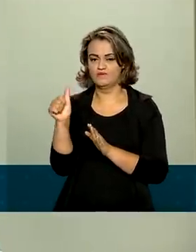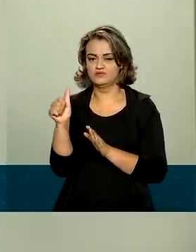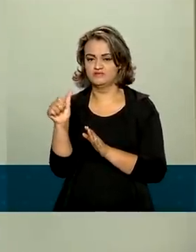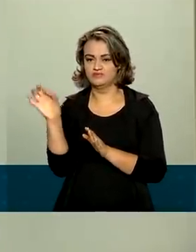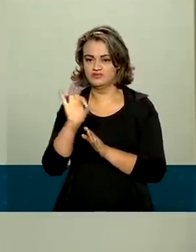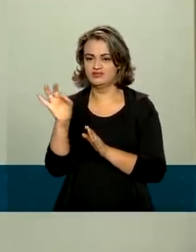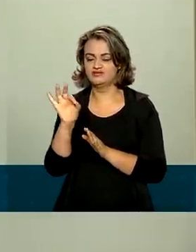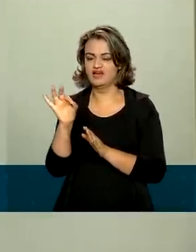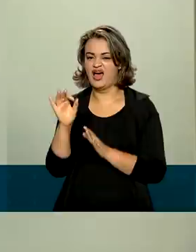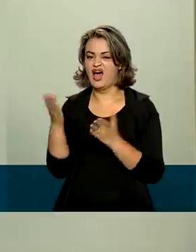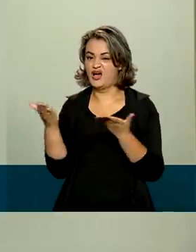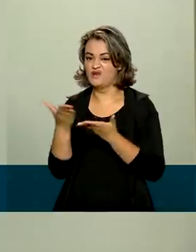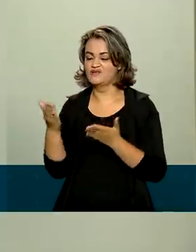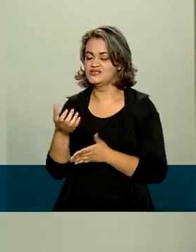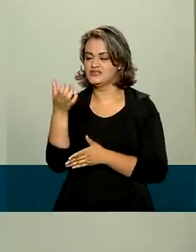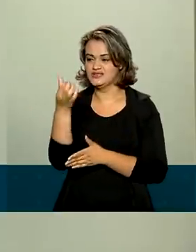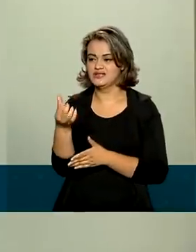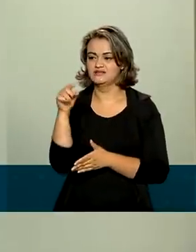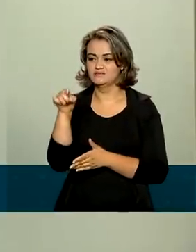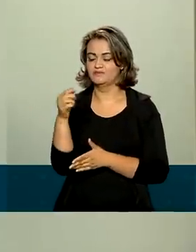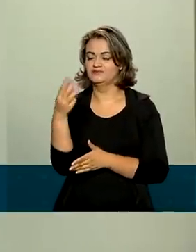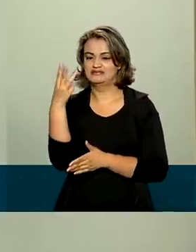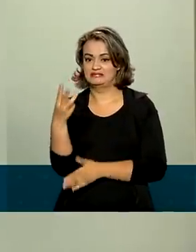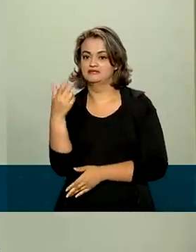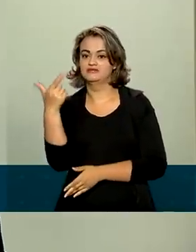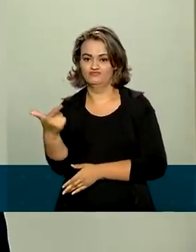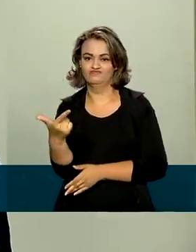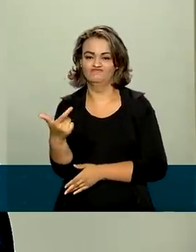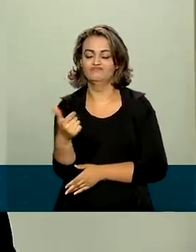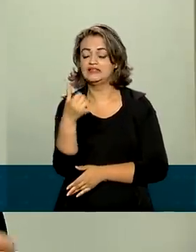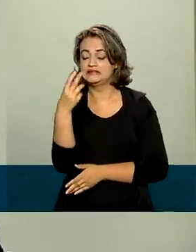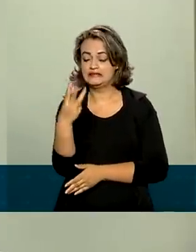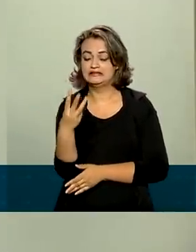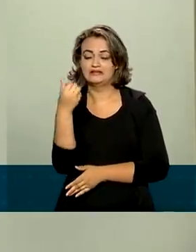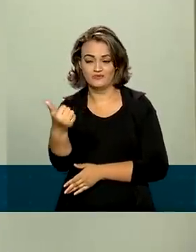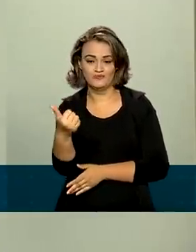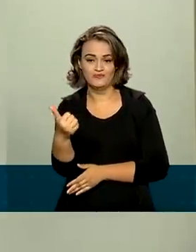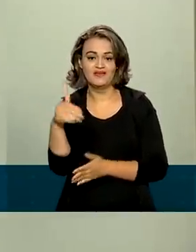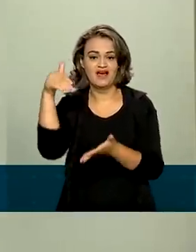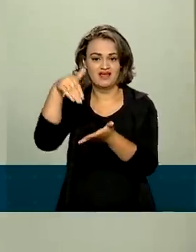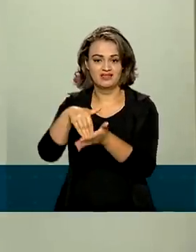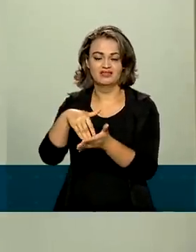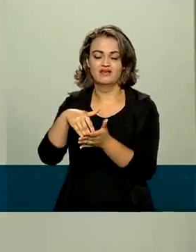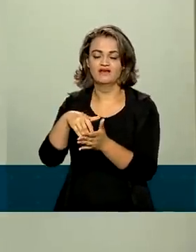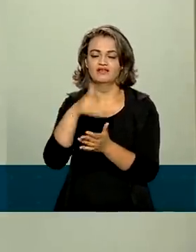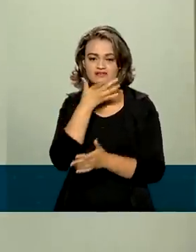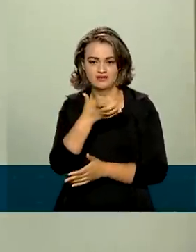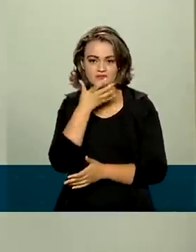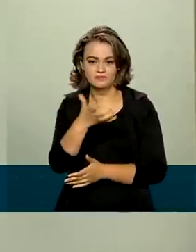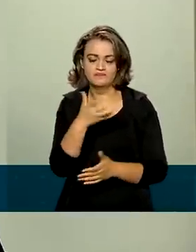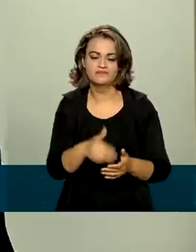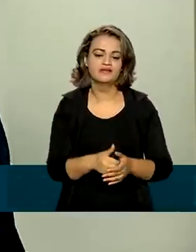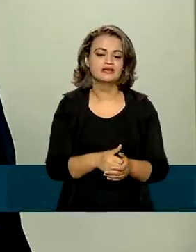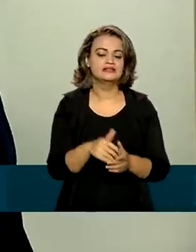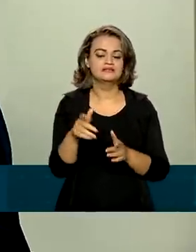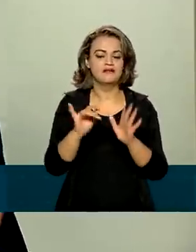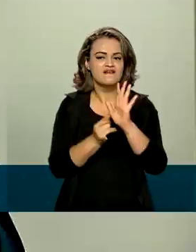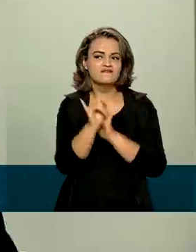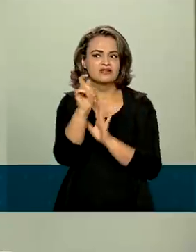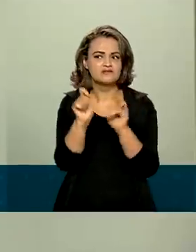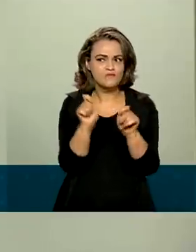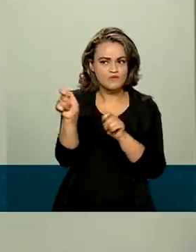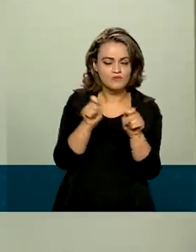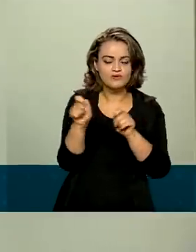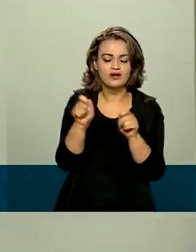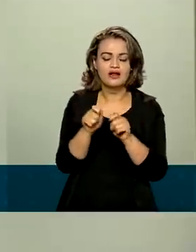expectativa da semana passada, agora para 6,31% até o final do ano. E, para conter essa inflação, então,